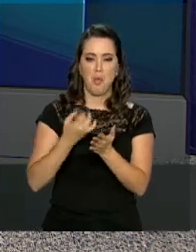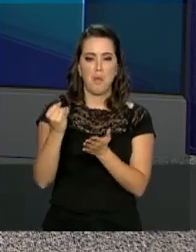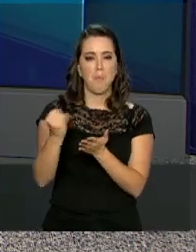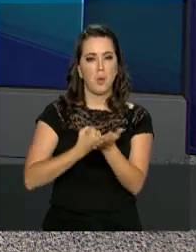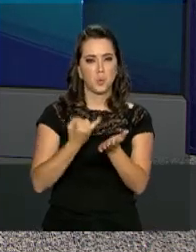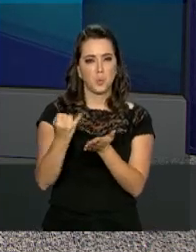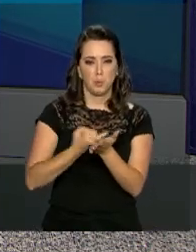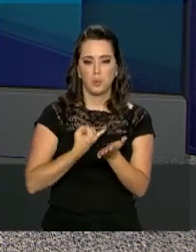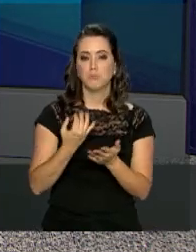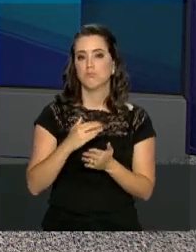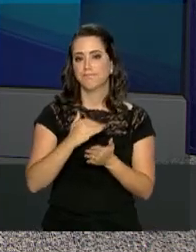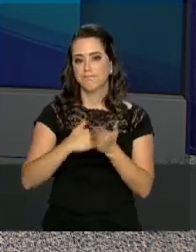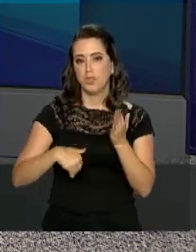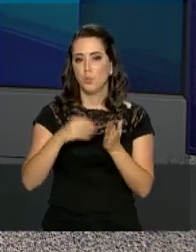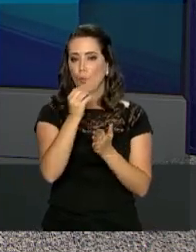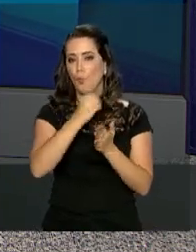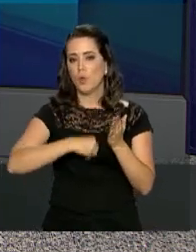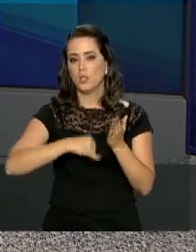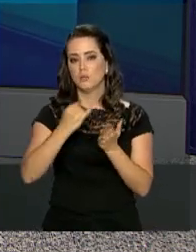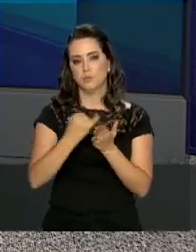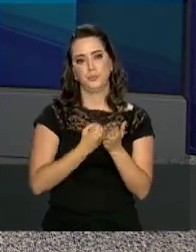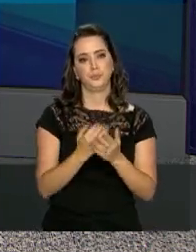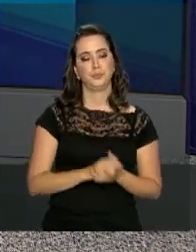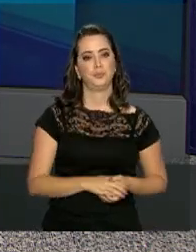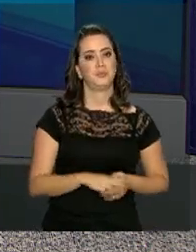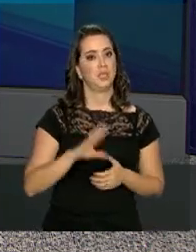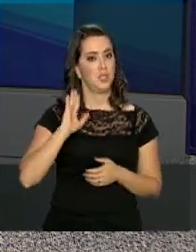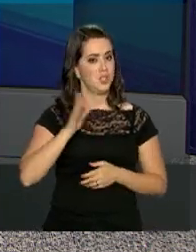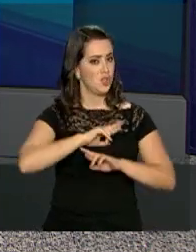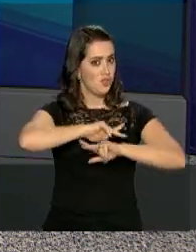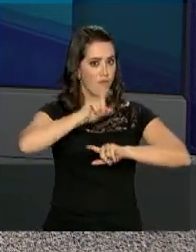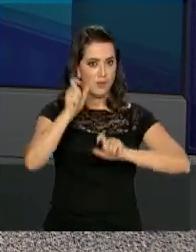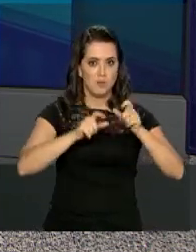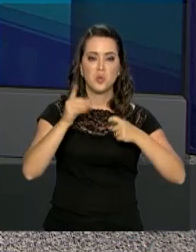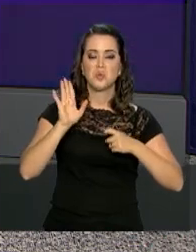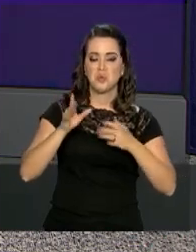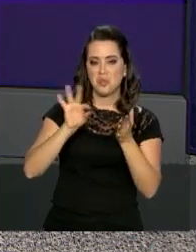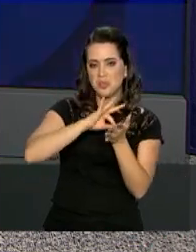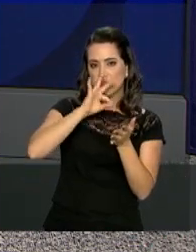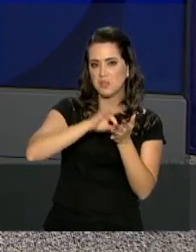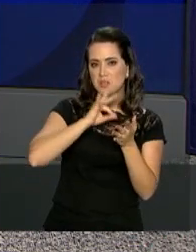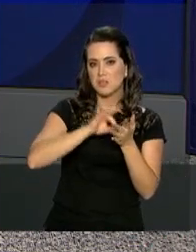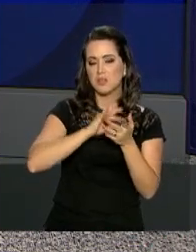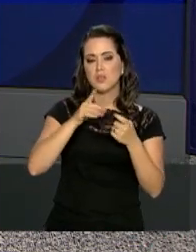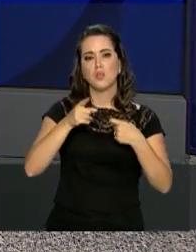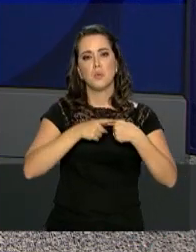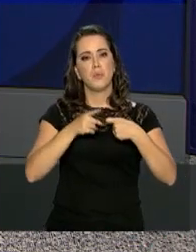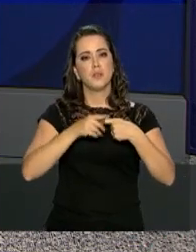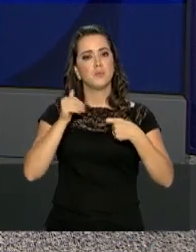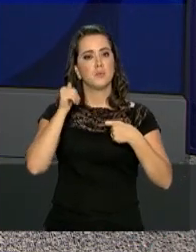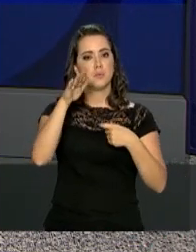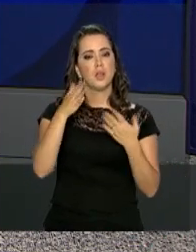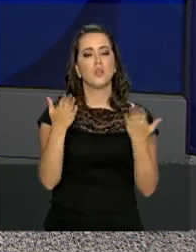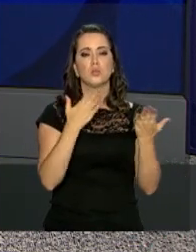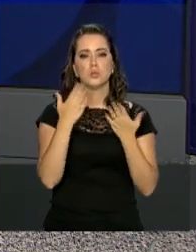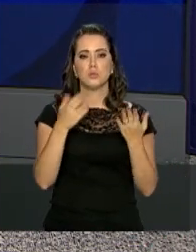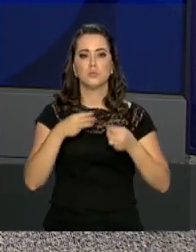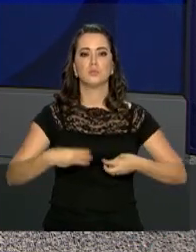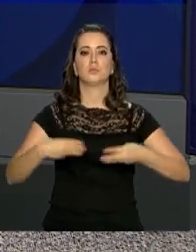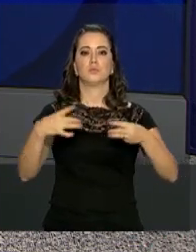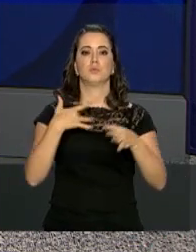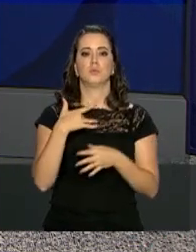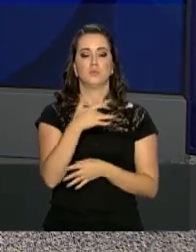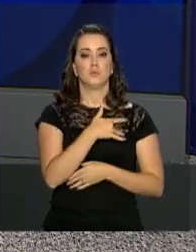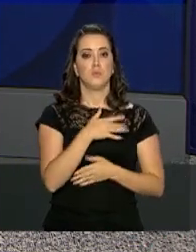profissionais já se inscreveram no novo edital do programa Mais Médicos, segundo o último balanço divulgado pelo Ministério da